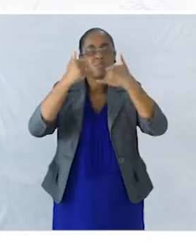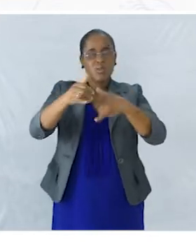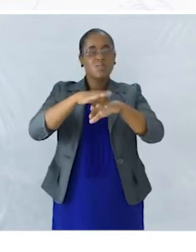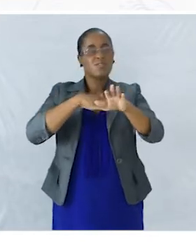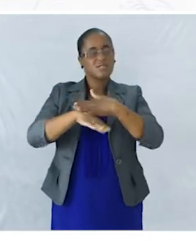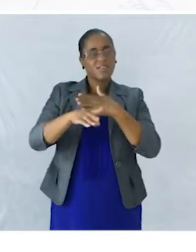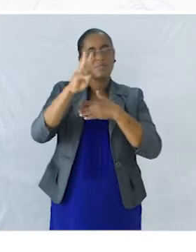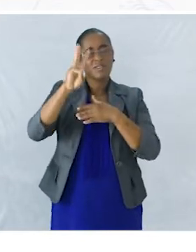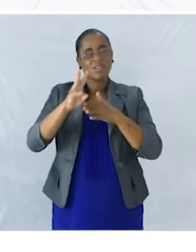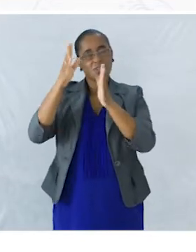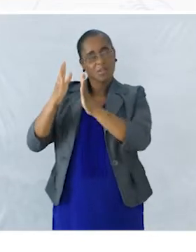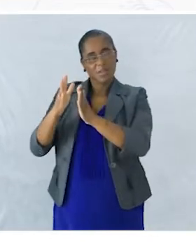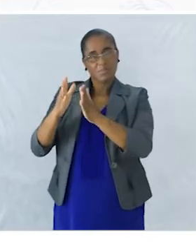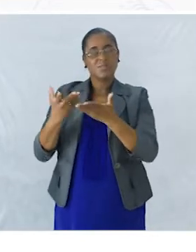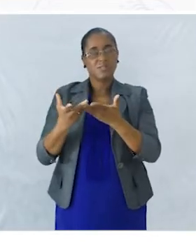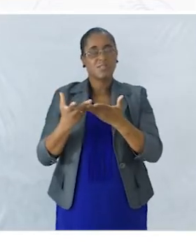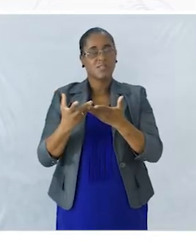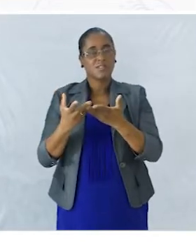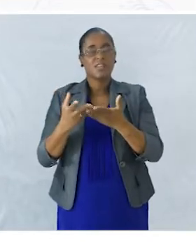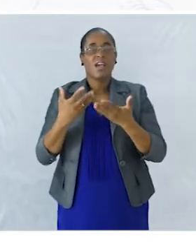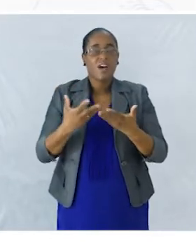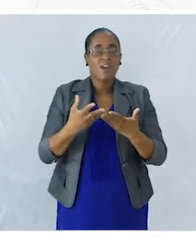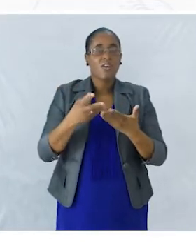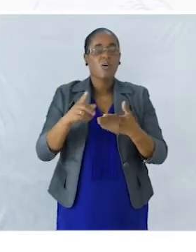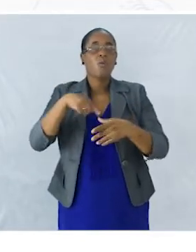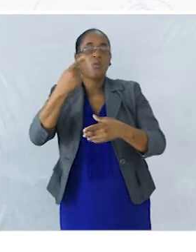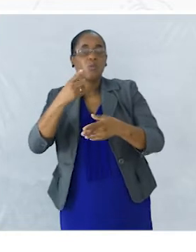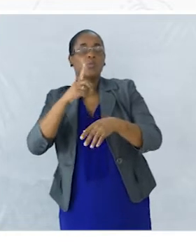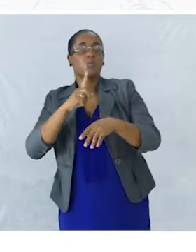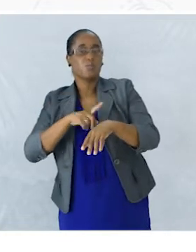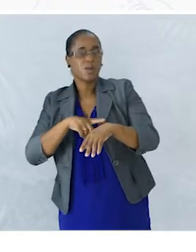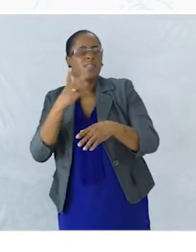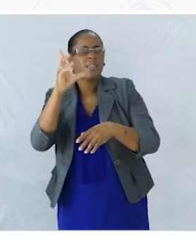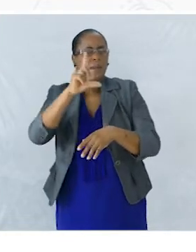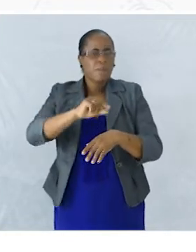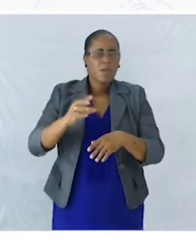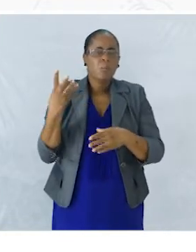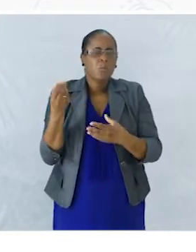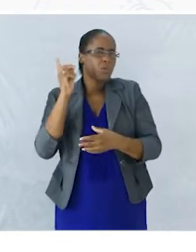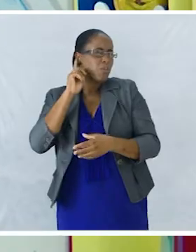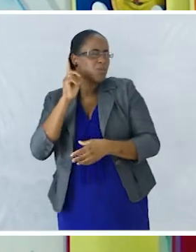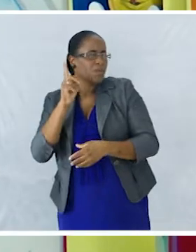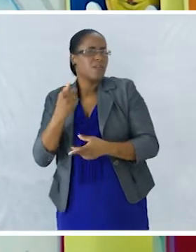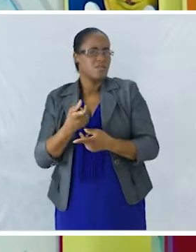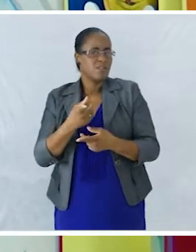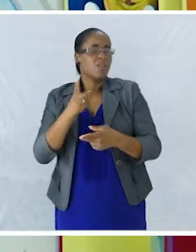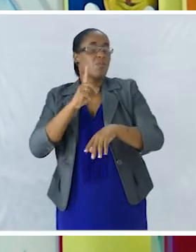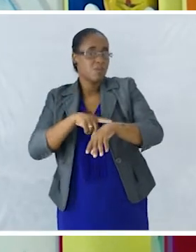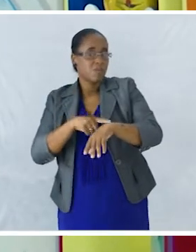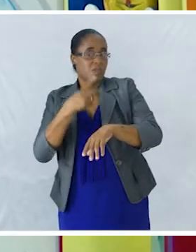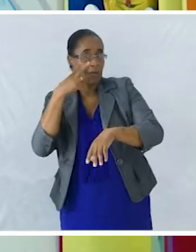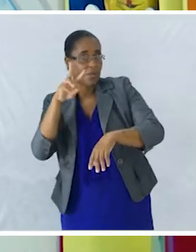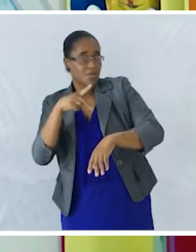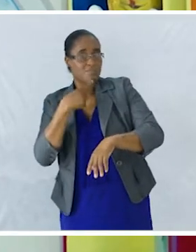Agora vocês passam por um outro momento Também muito importante Que é o momento da revisão